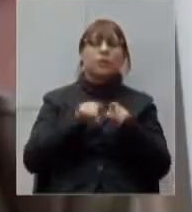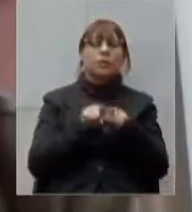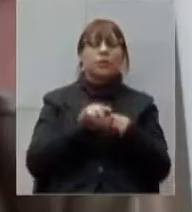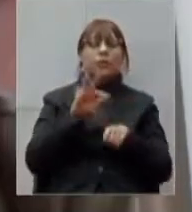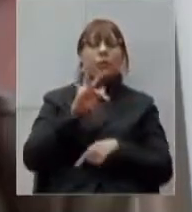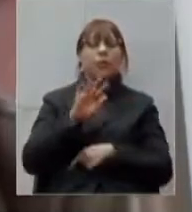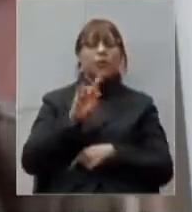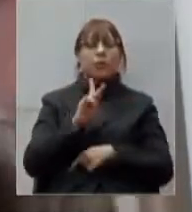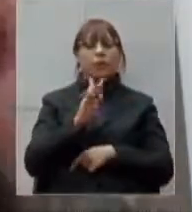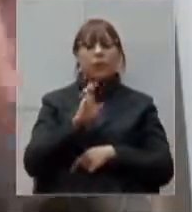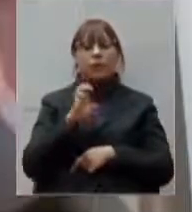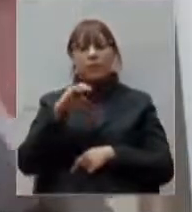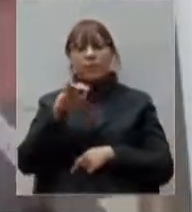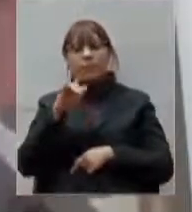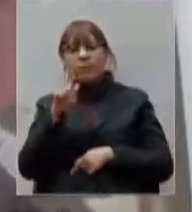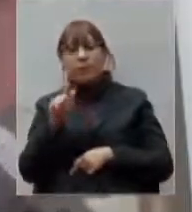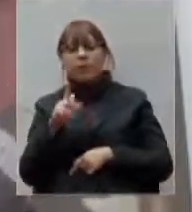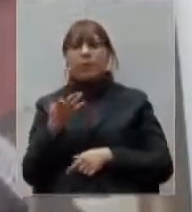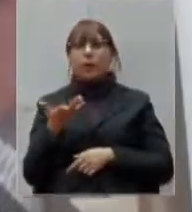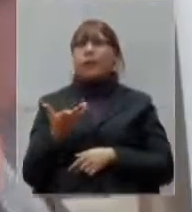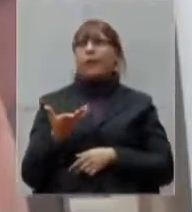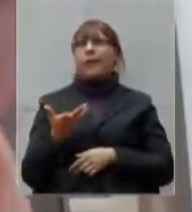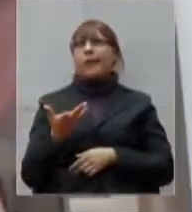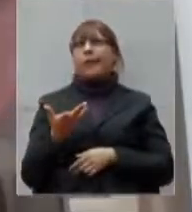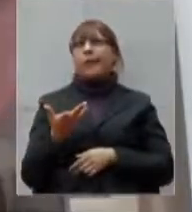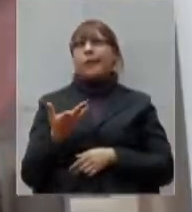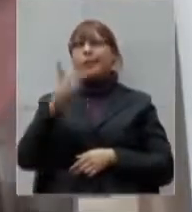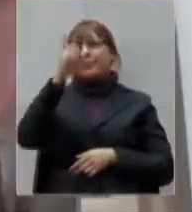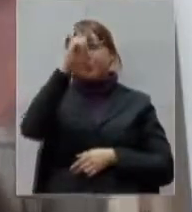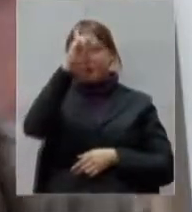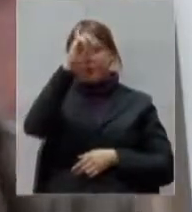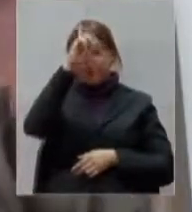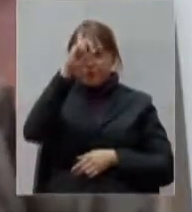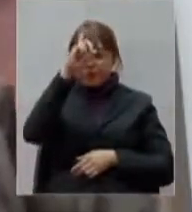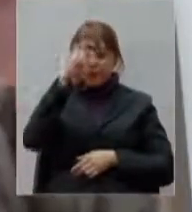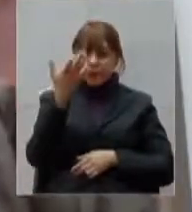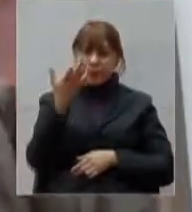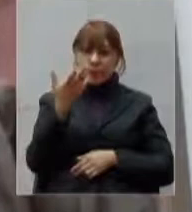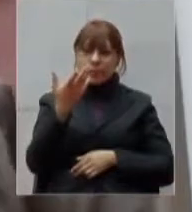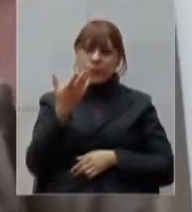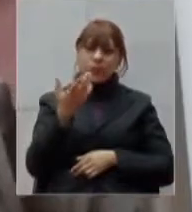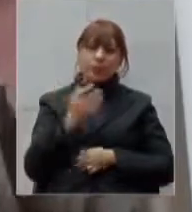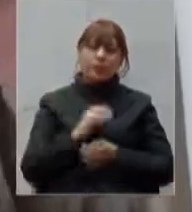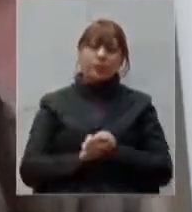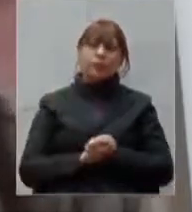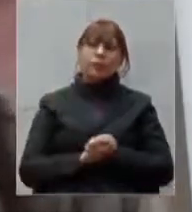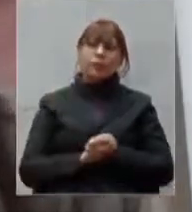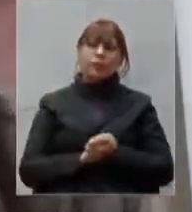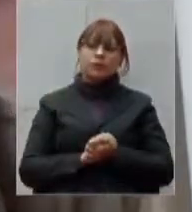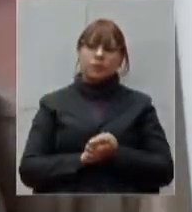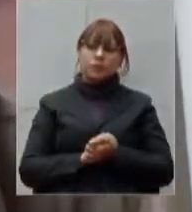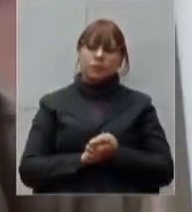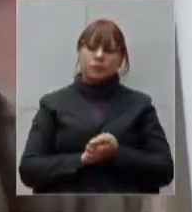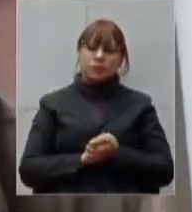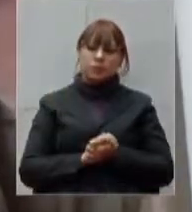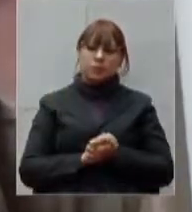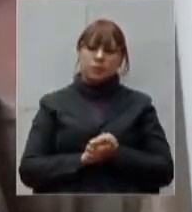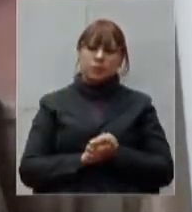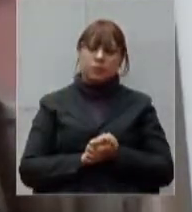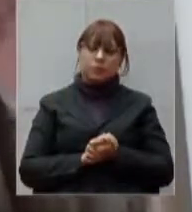o hospital maternidade de Terezinha de Jesus que é um hospital